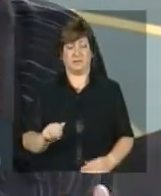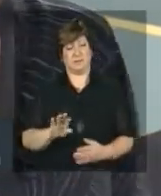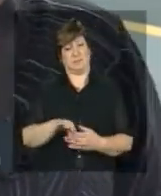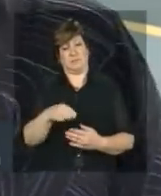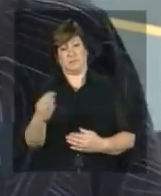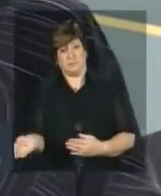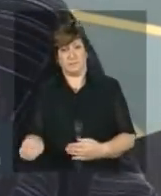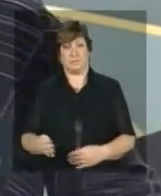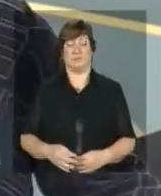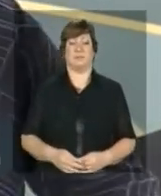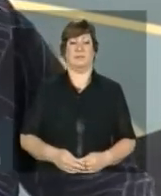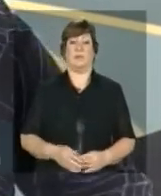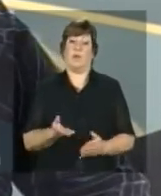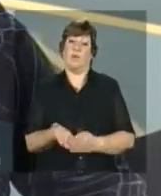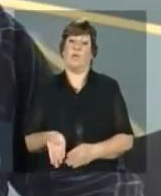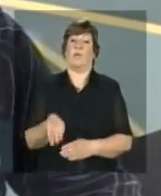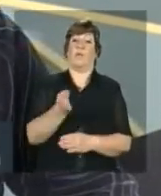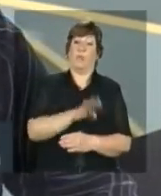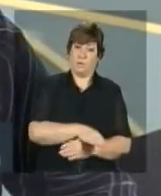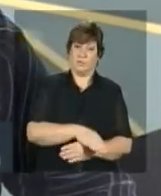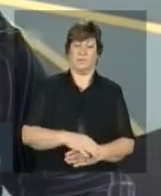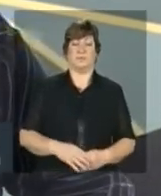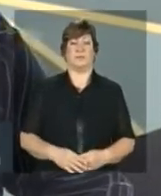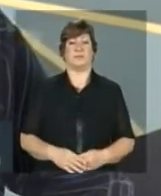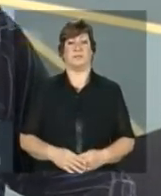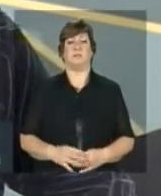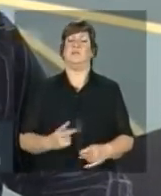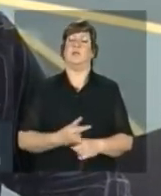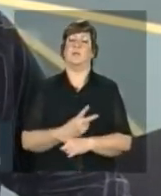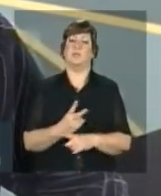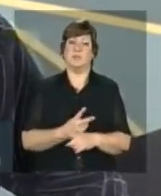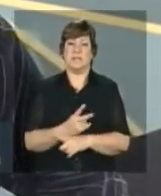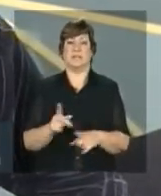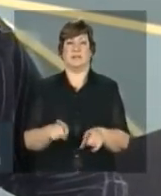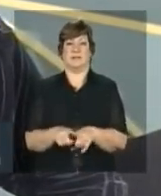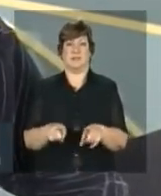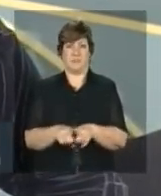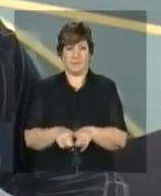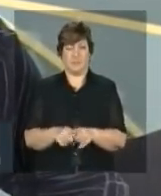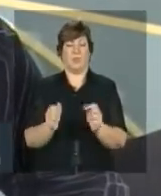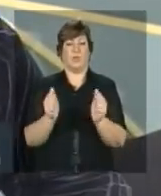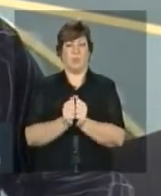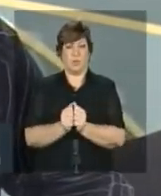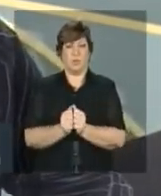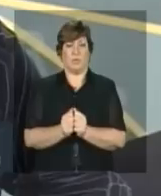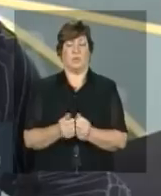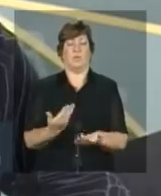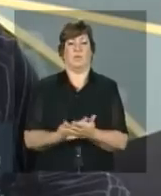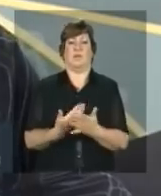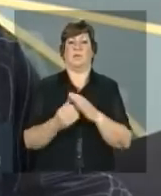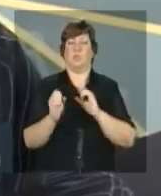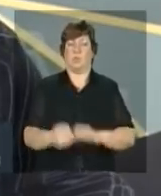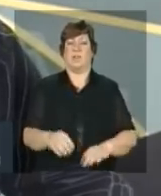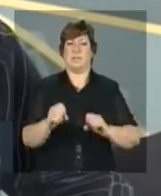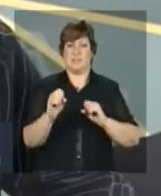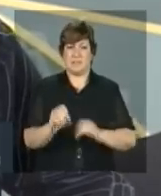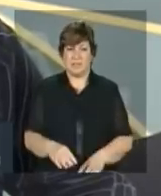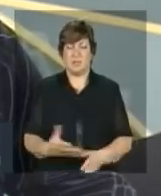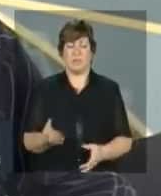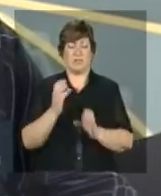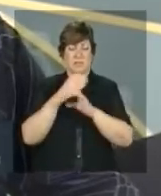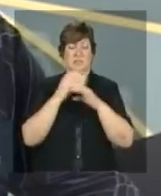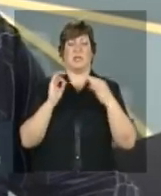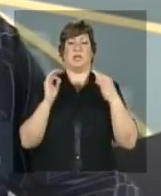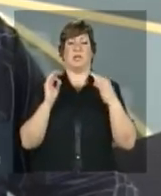e de outro buscar através da educação, da